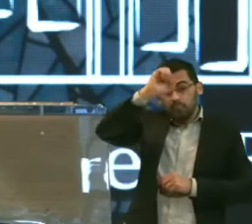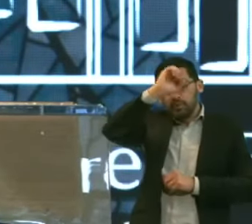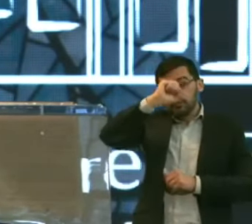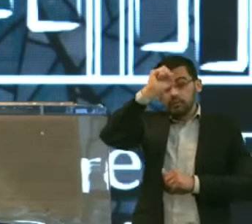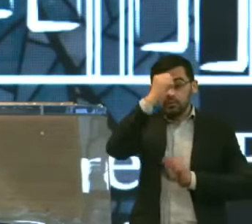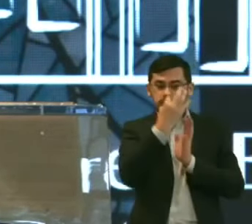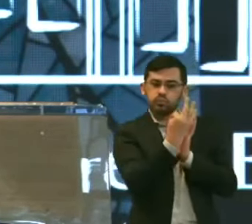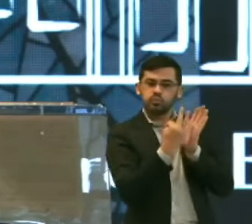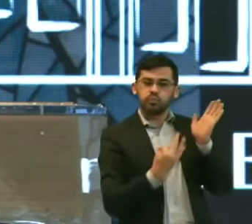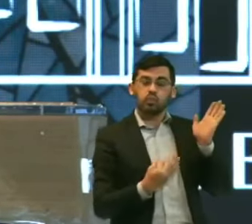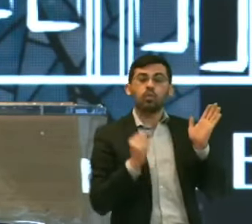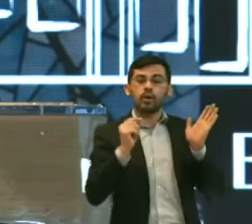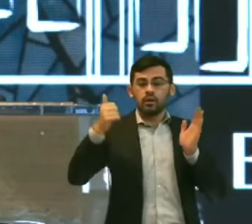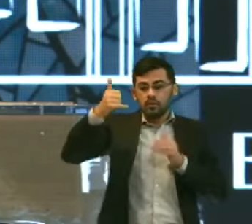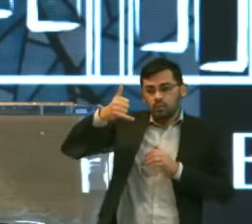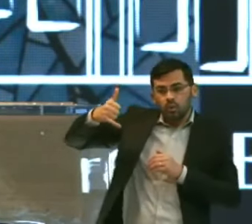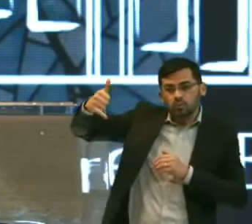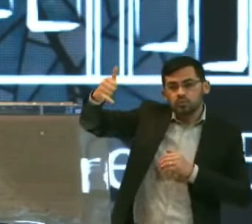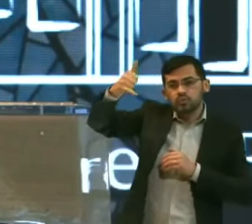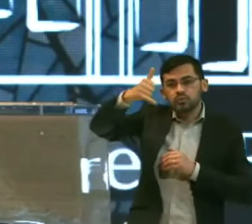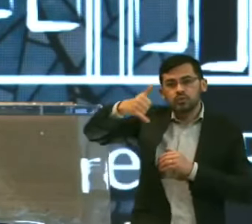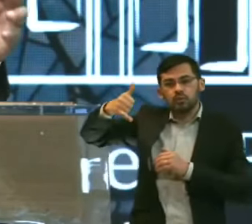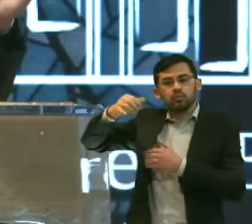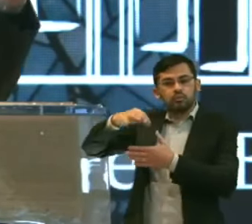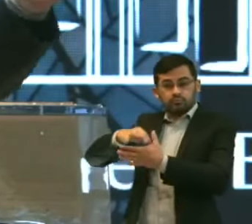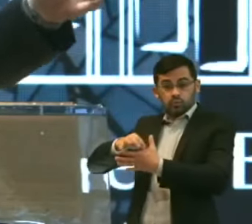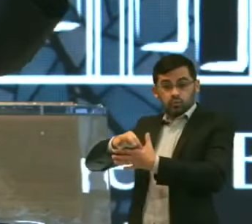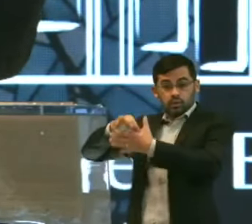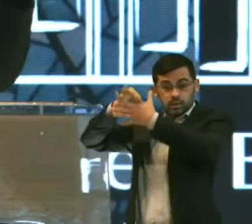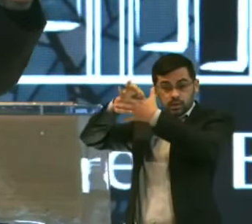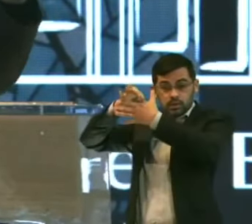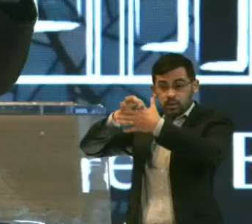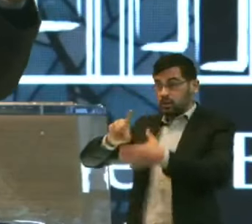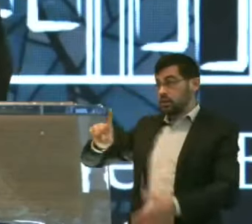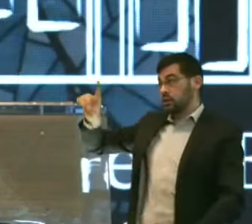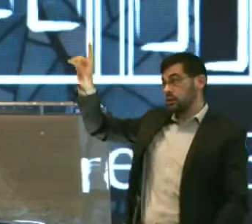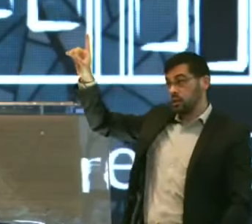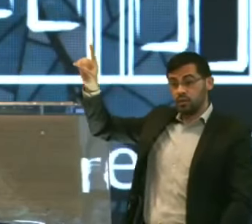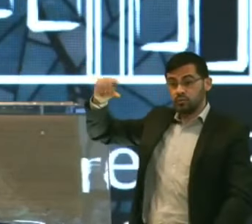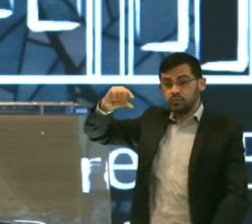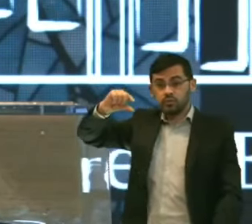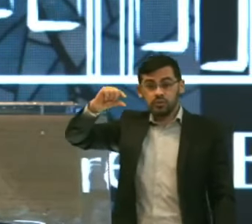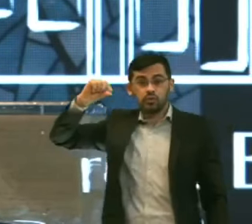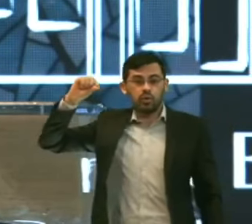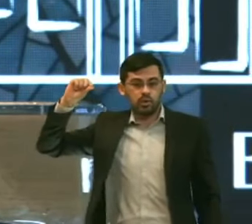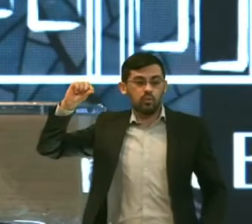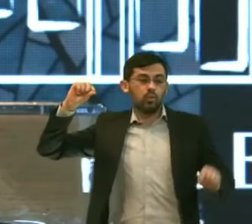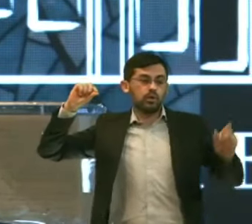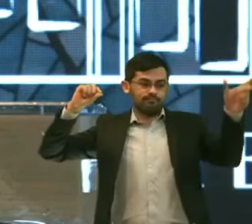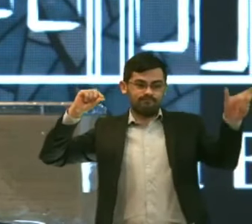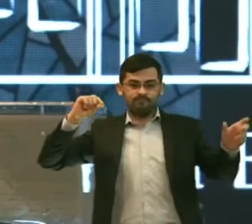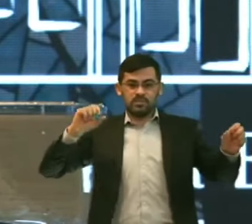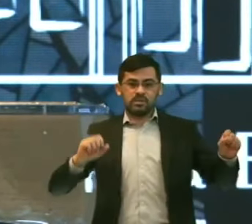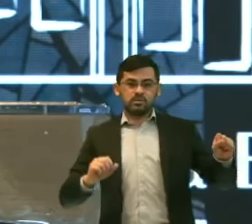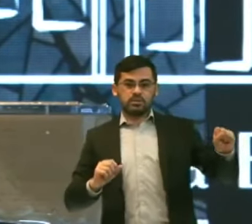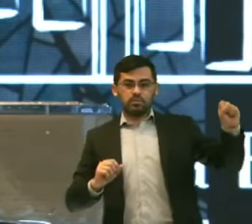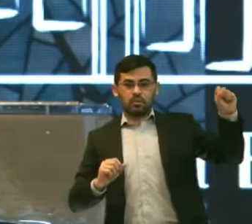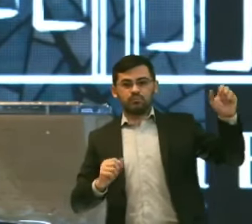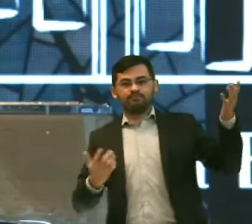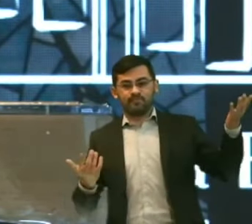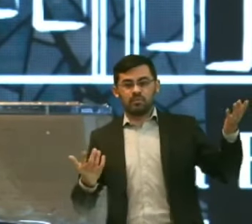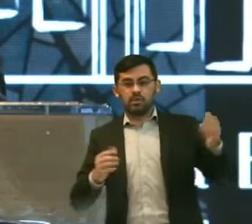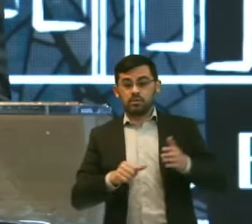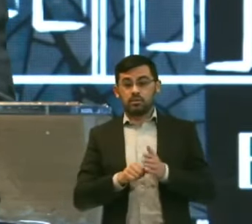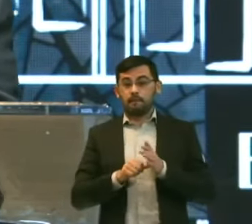Com a unção do líder que Deus havia separado Chamado Saul A